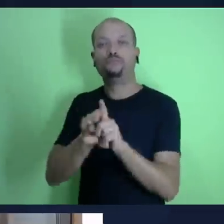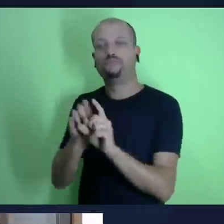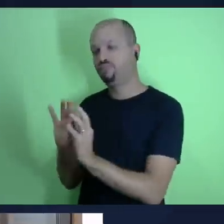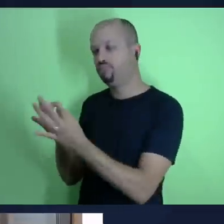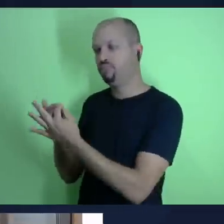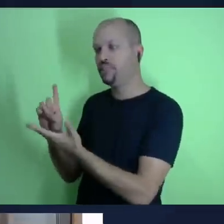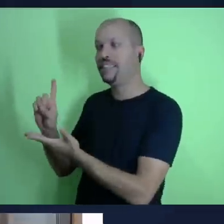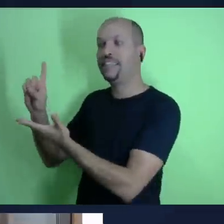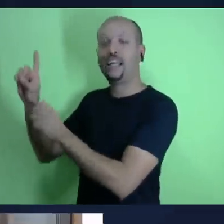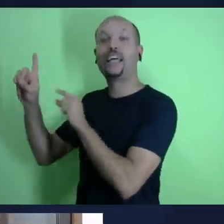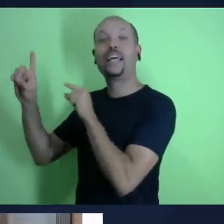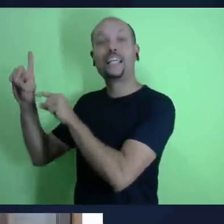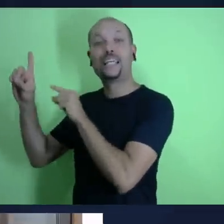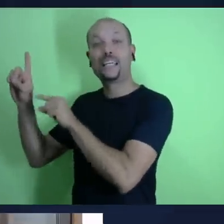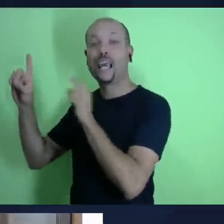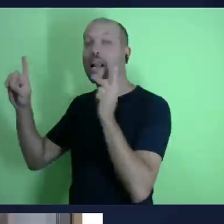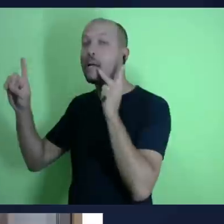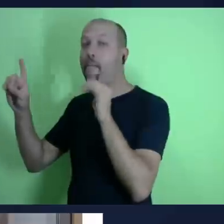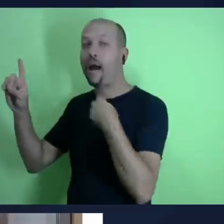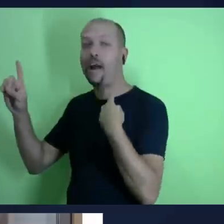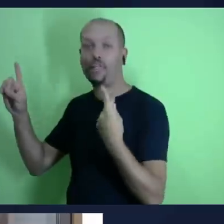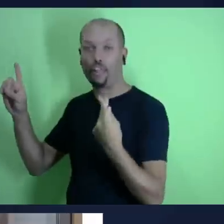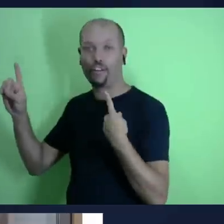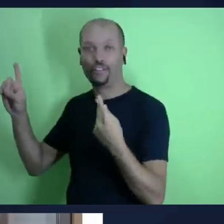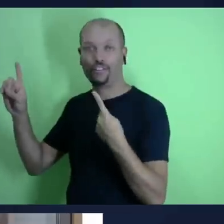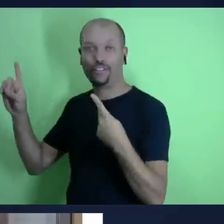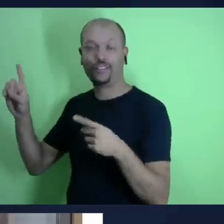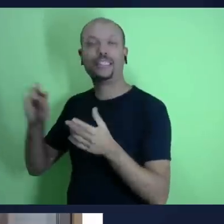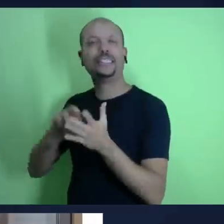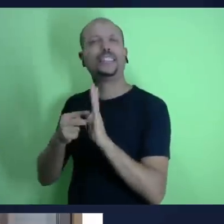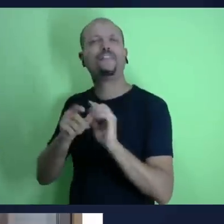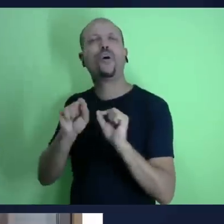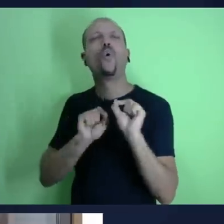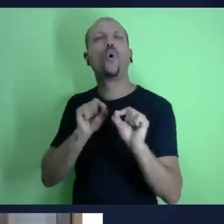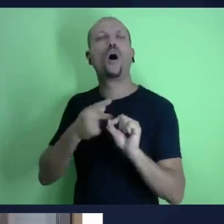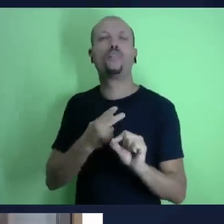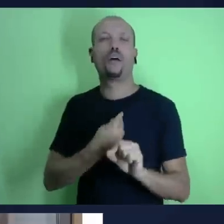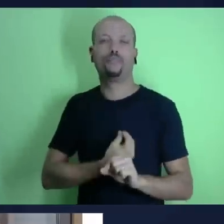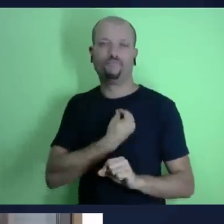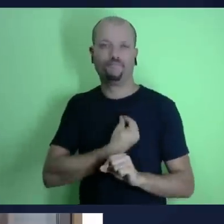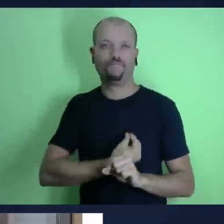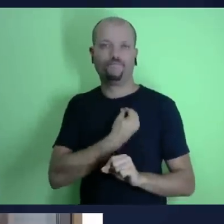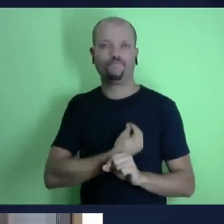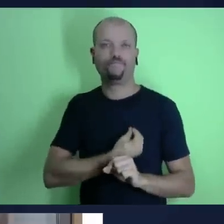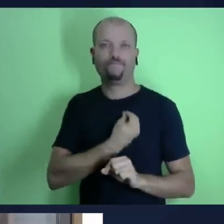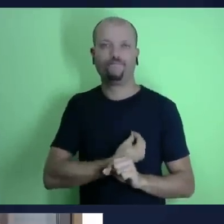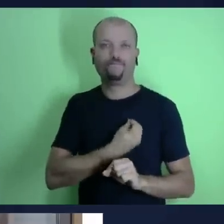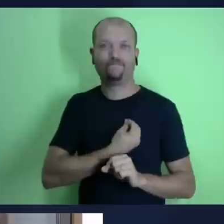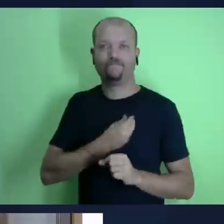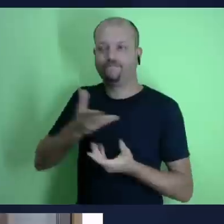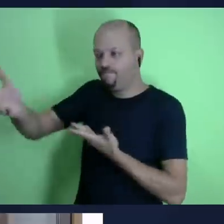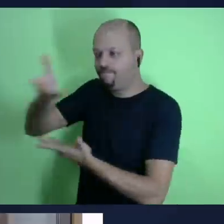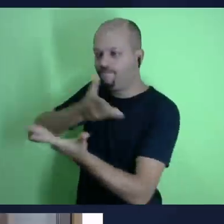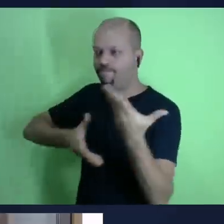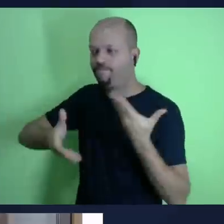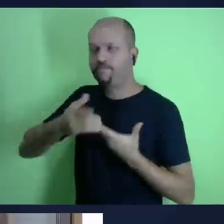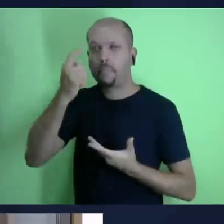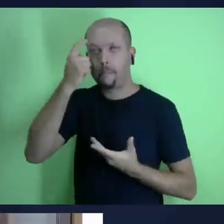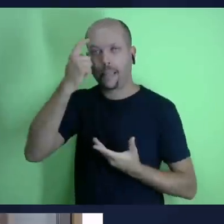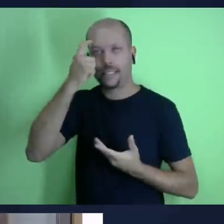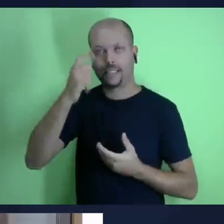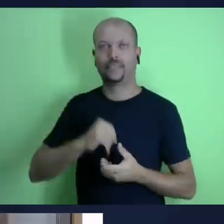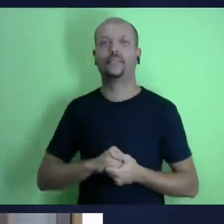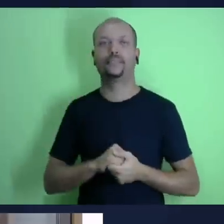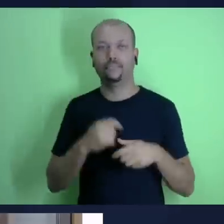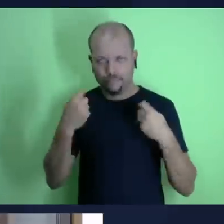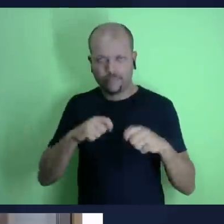aquilo que nós temos né e compartilhando então veja é é justo você ter a sua casa é justo é justo você ter o